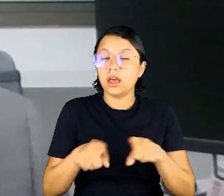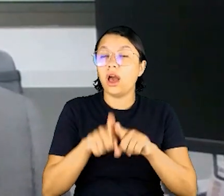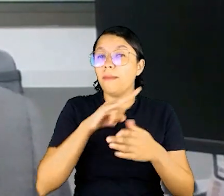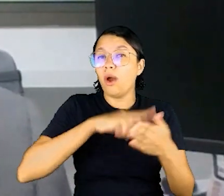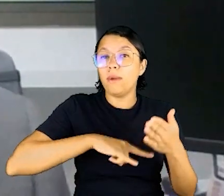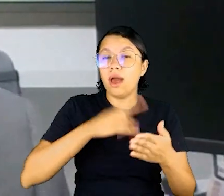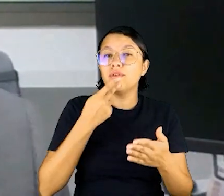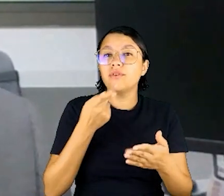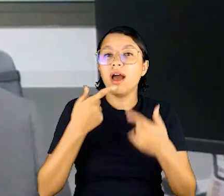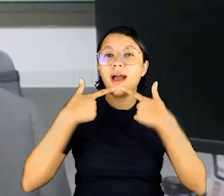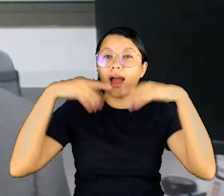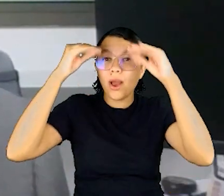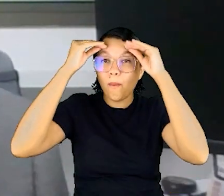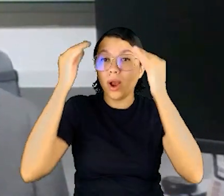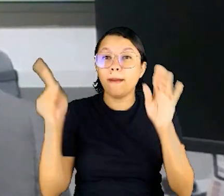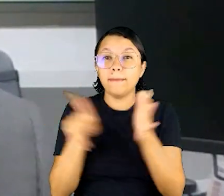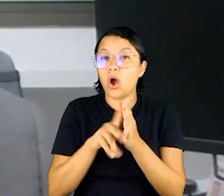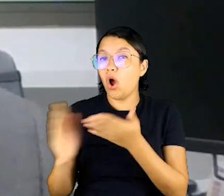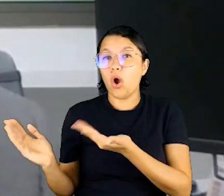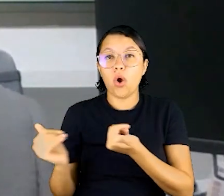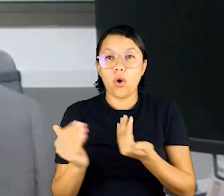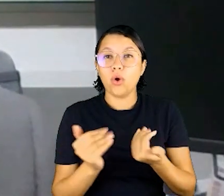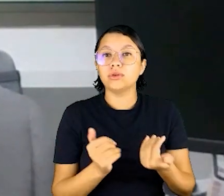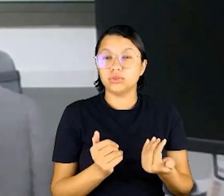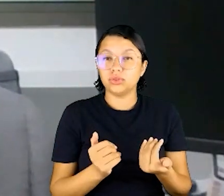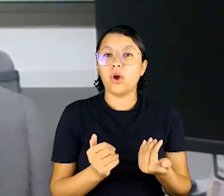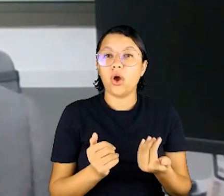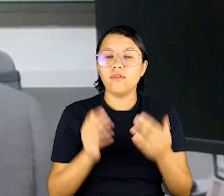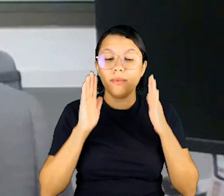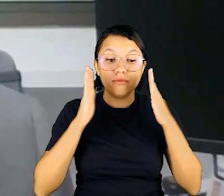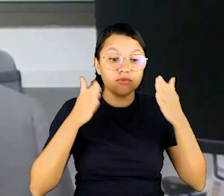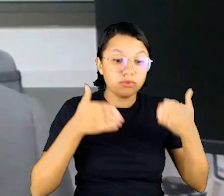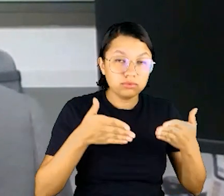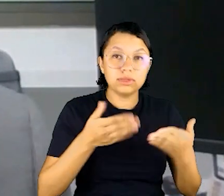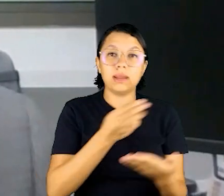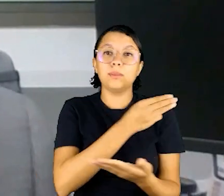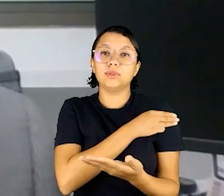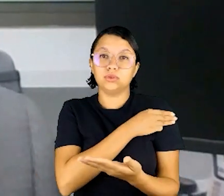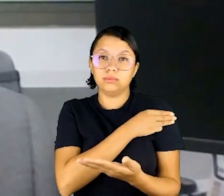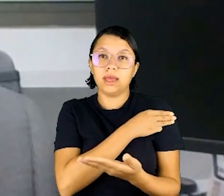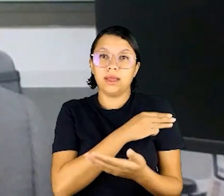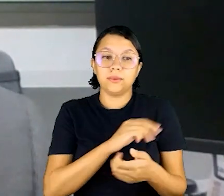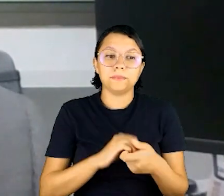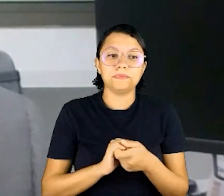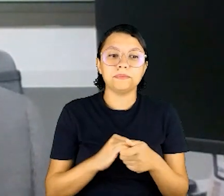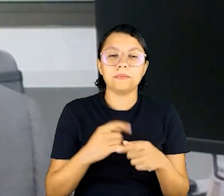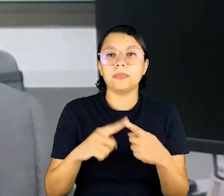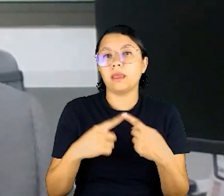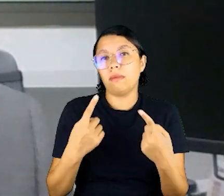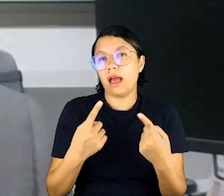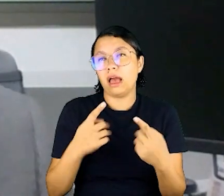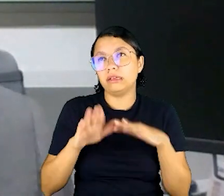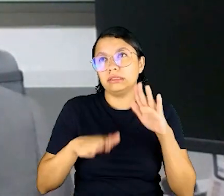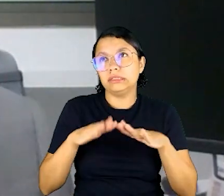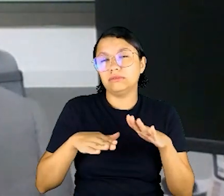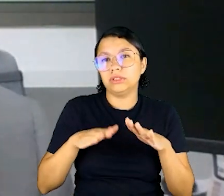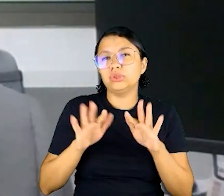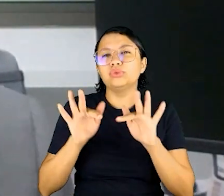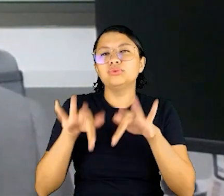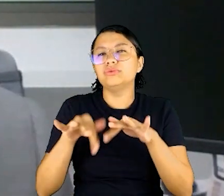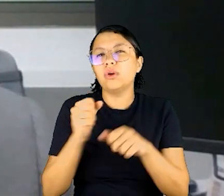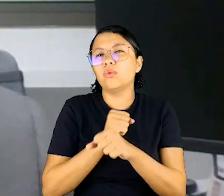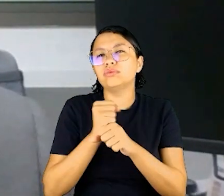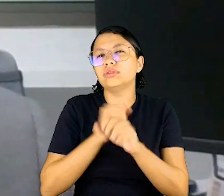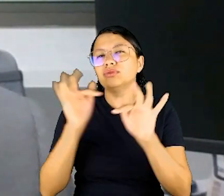e também é um material que fala, procura falar a linguagem dos jovens, né, eu acho que ela é mais voltada para o ensino médio, mas talvez os